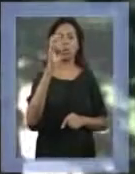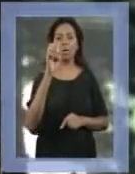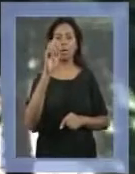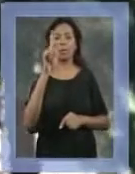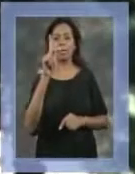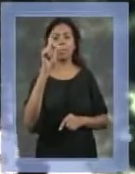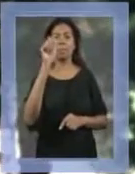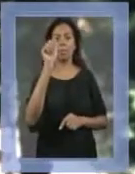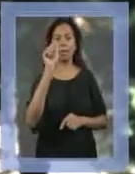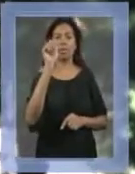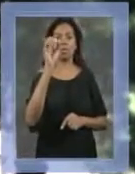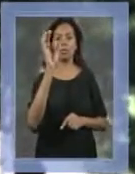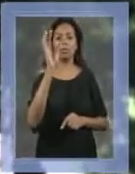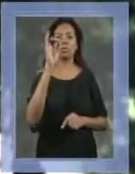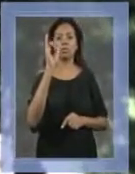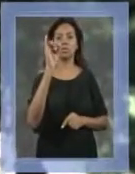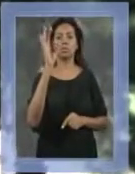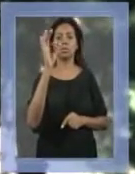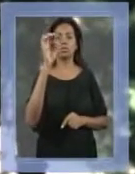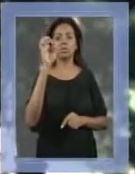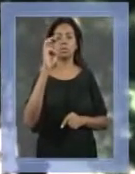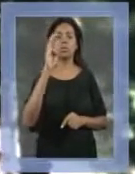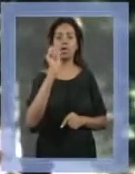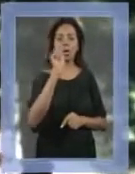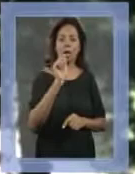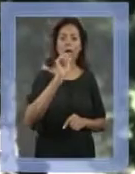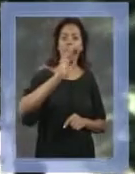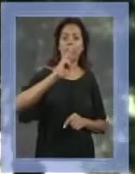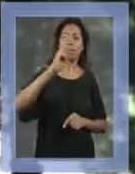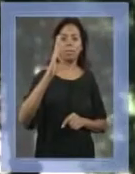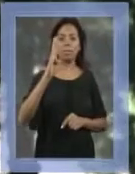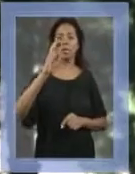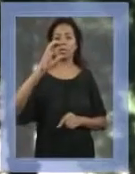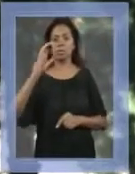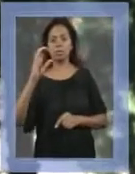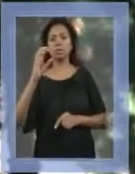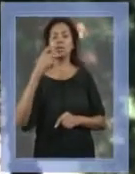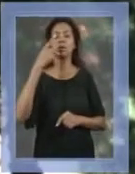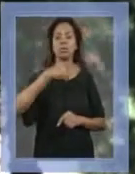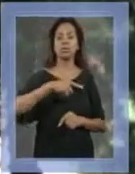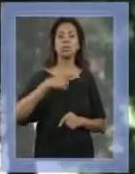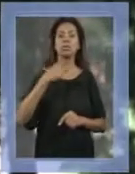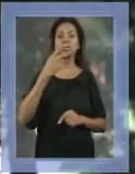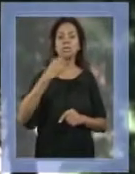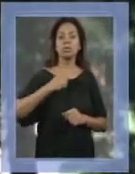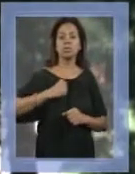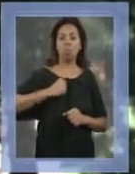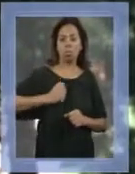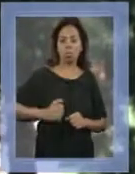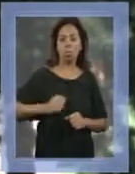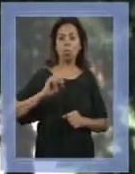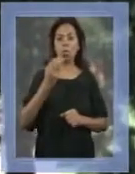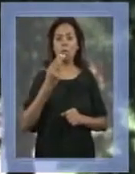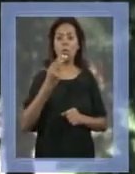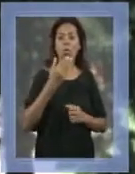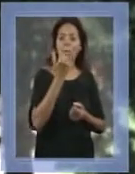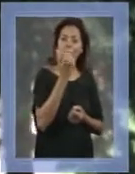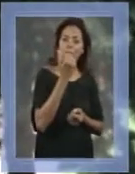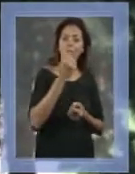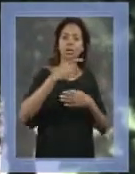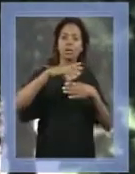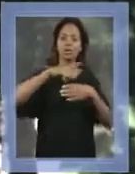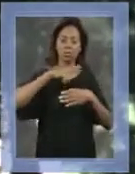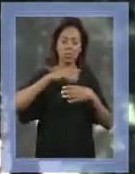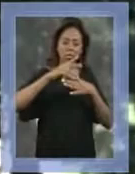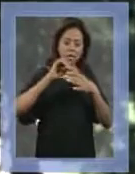As hepatites virais, elas têm várias formas de transmissão. A hepatite A predomina transmissão fecal oral através do alimento